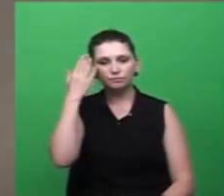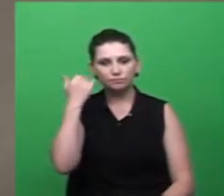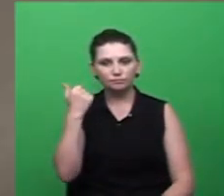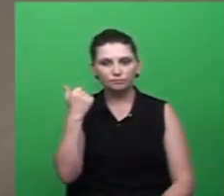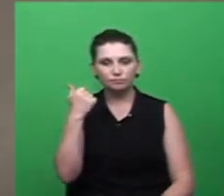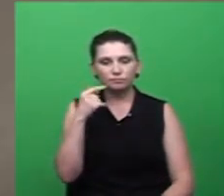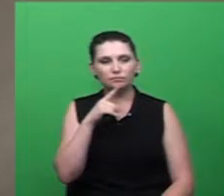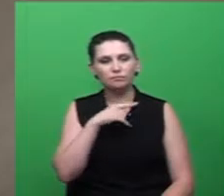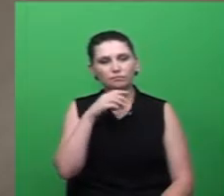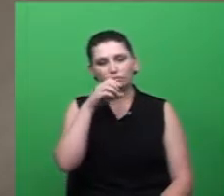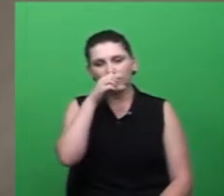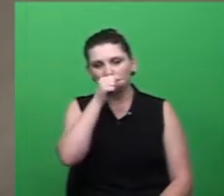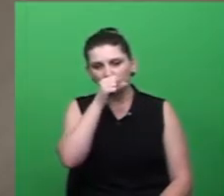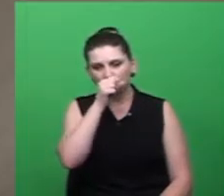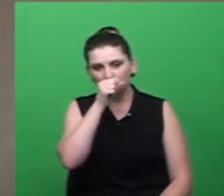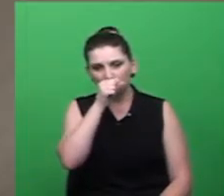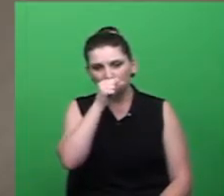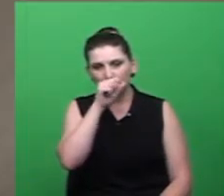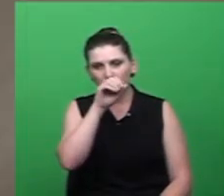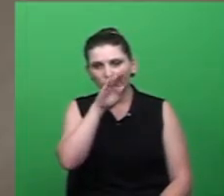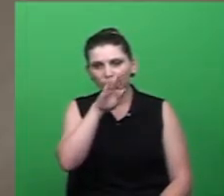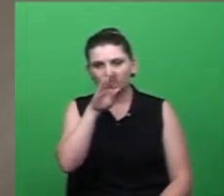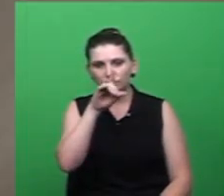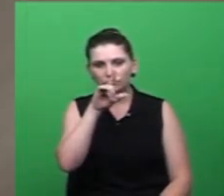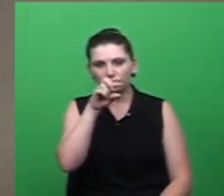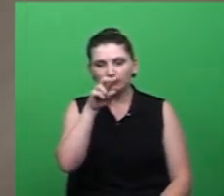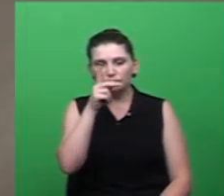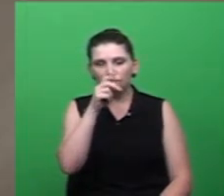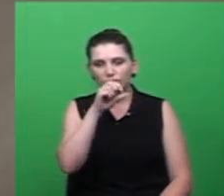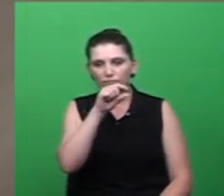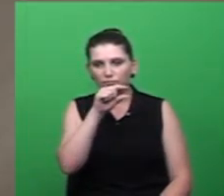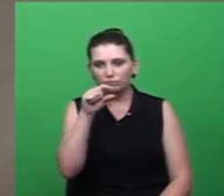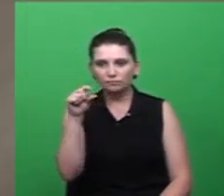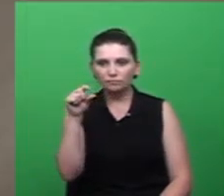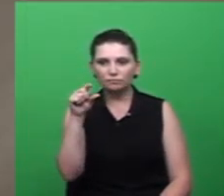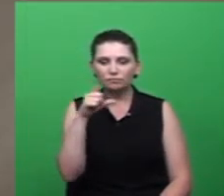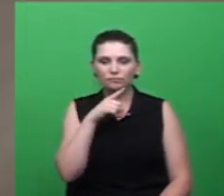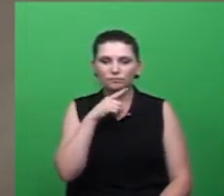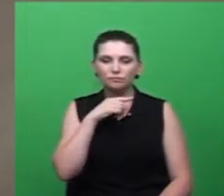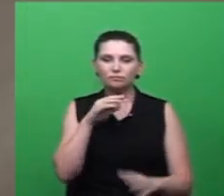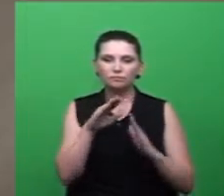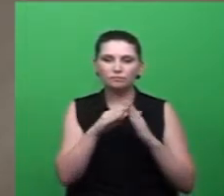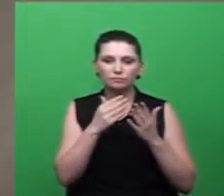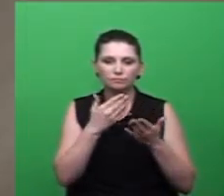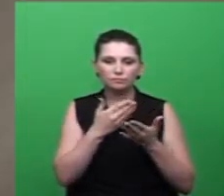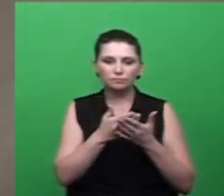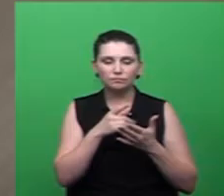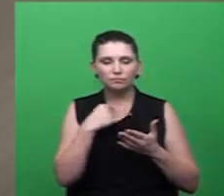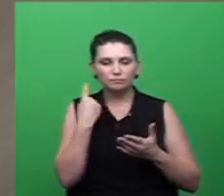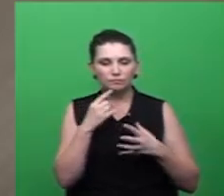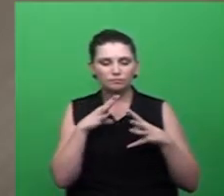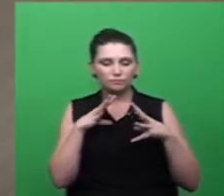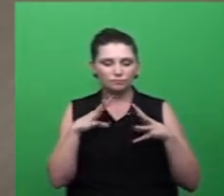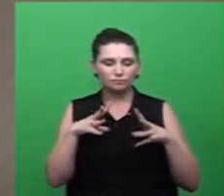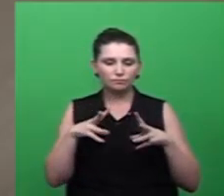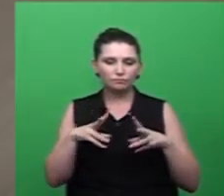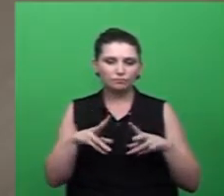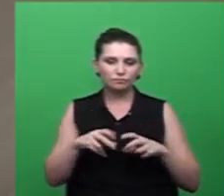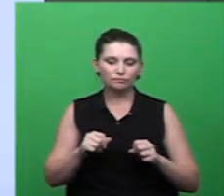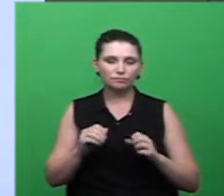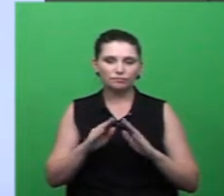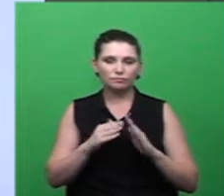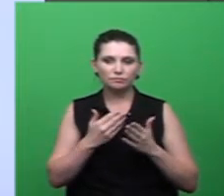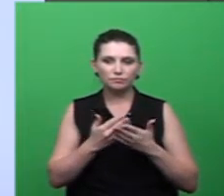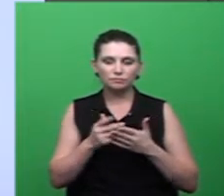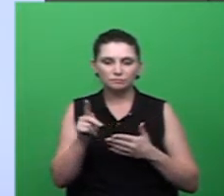sábado, na região da quarta linha mesmo, na escola José Rosso, já foi organizado um mutirão de limpeza da escola, né, com